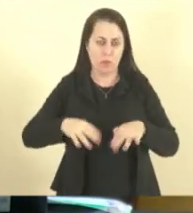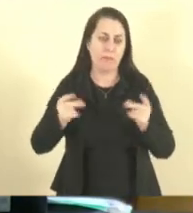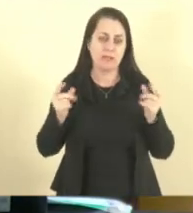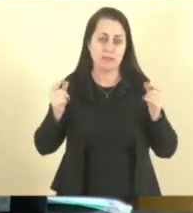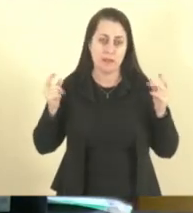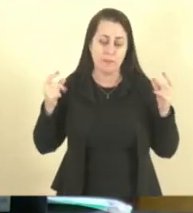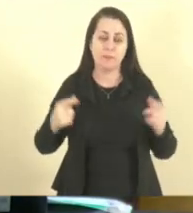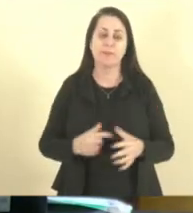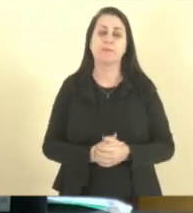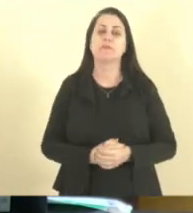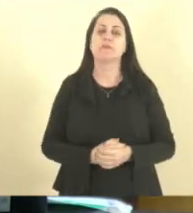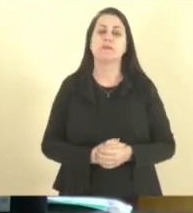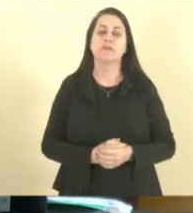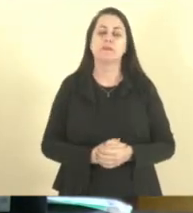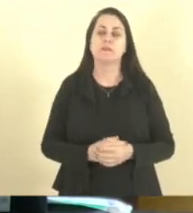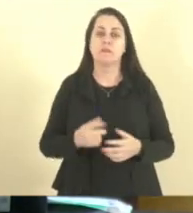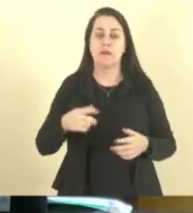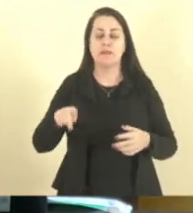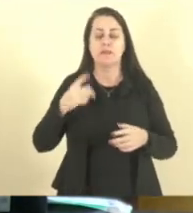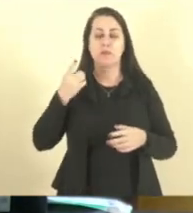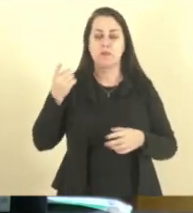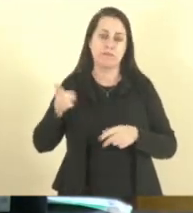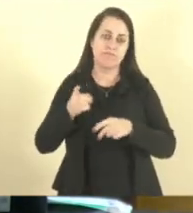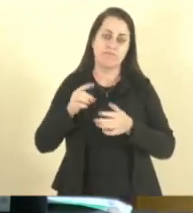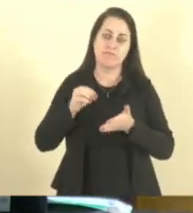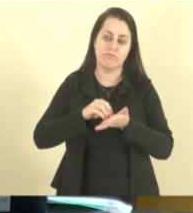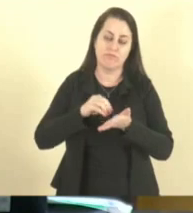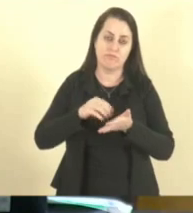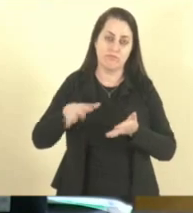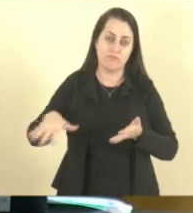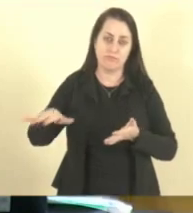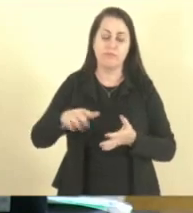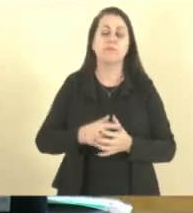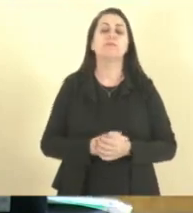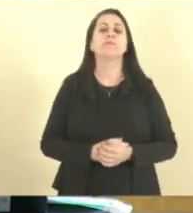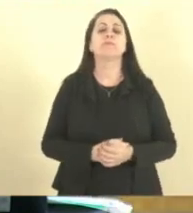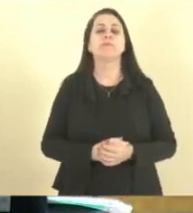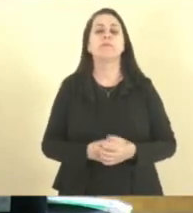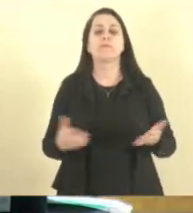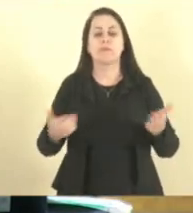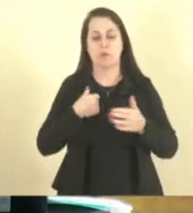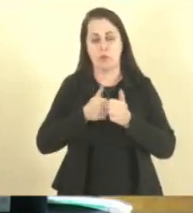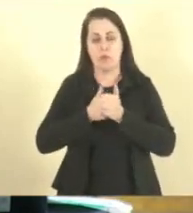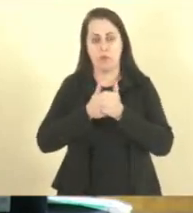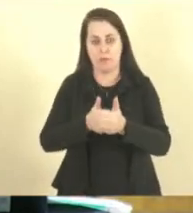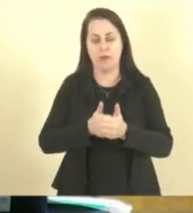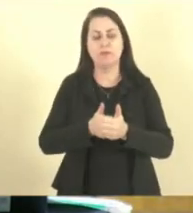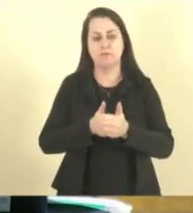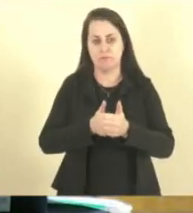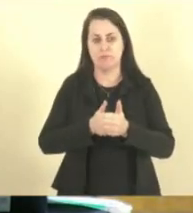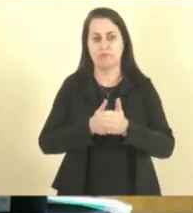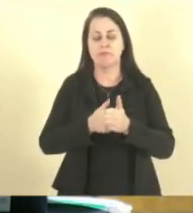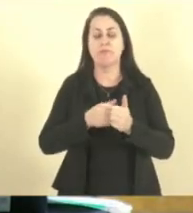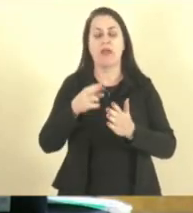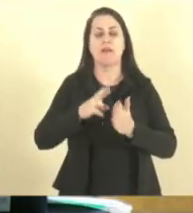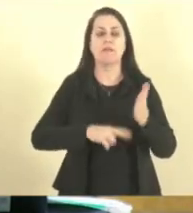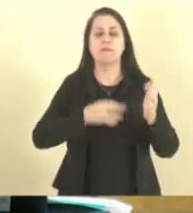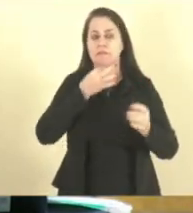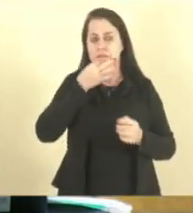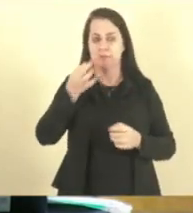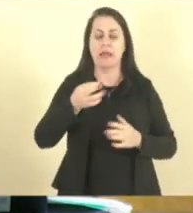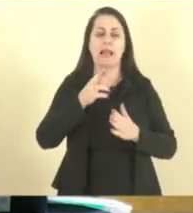tempo, o deputado Deninho está ausente, eu estou avocando a matéria para a relatoria e estou acompanhando na íntegra o parecer da